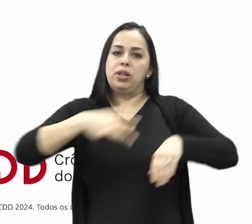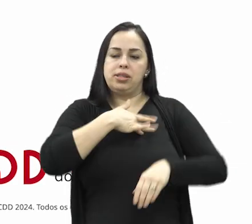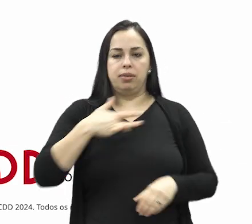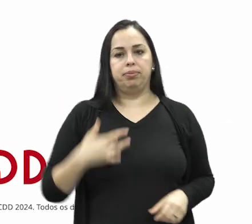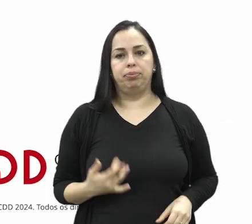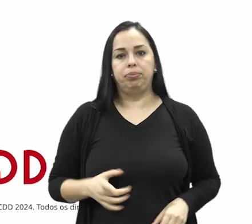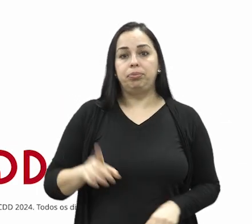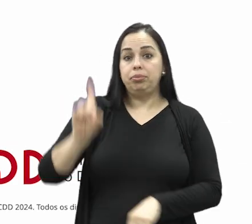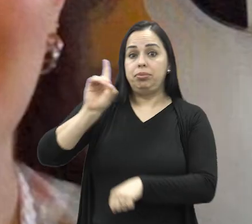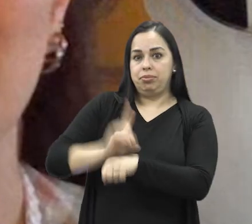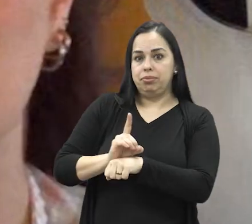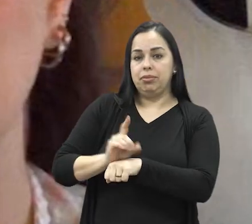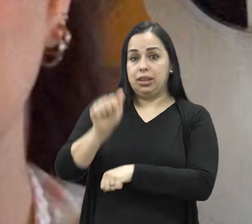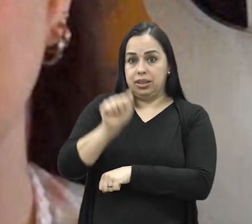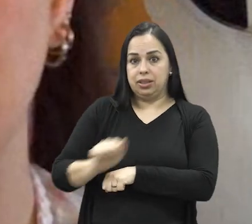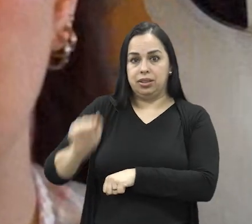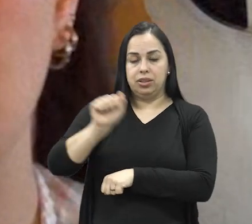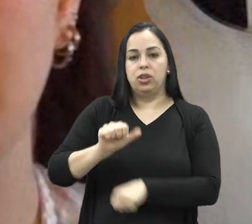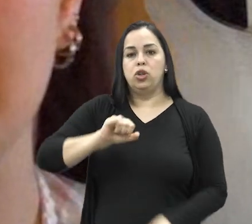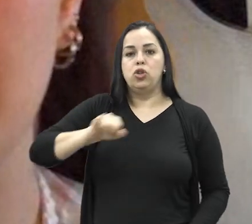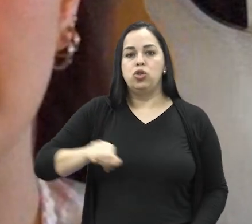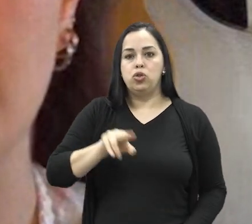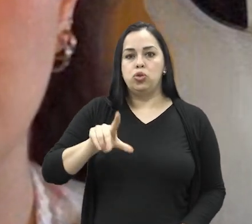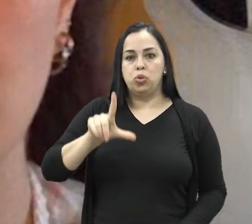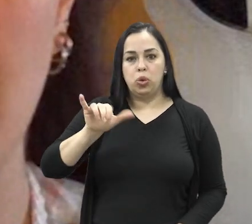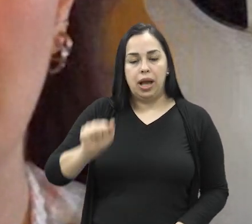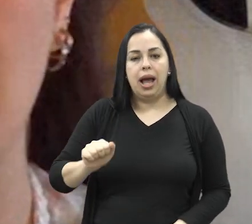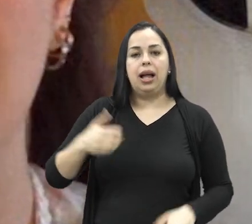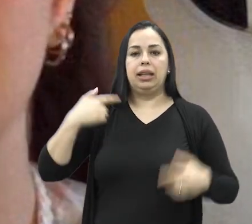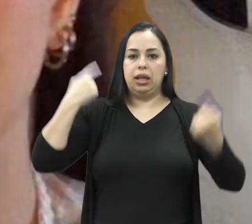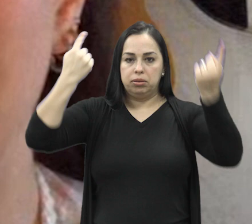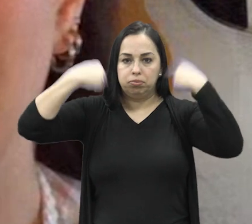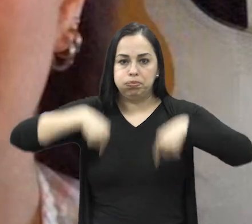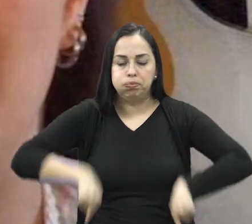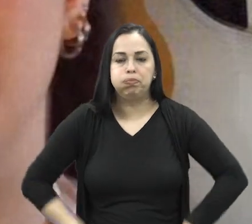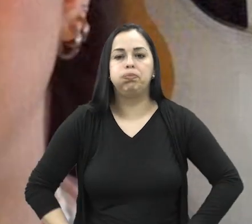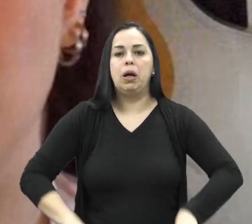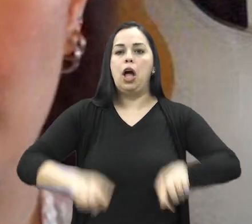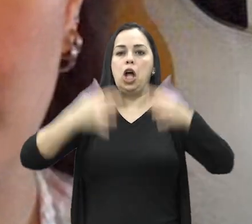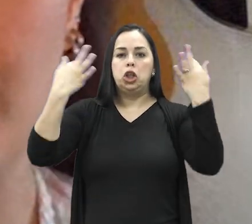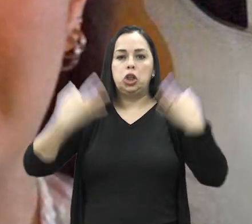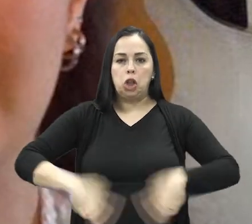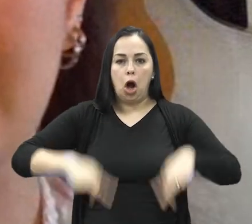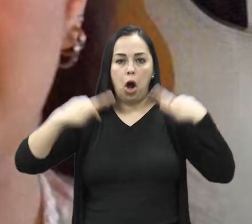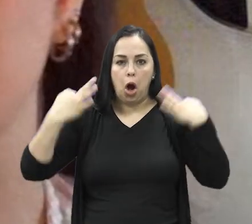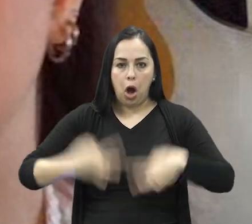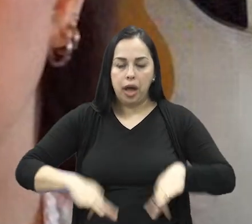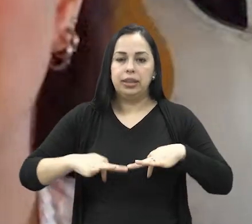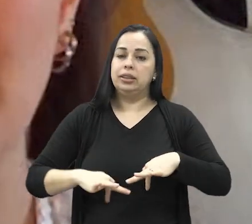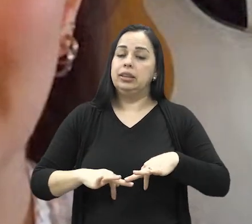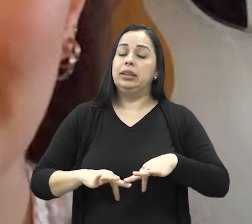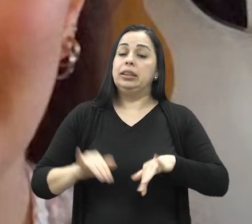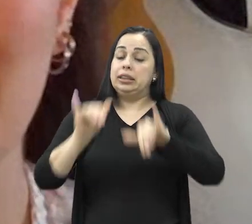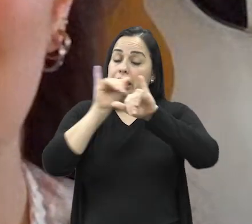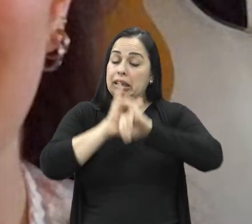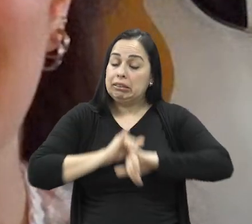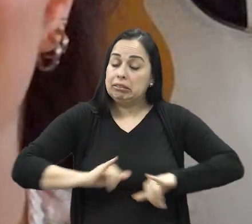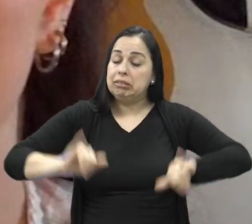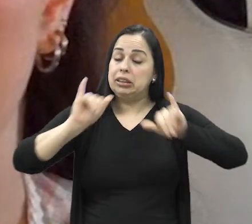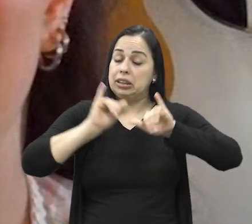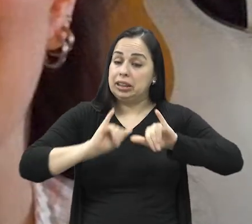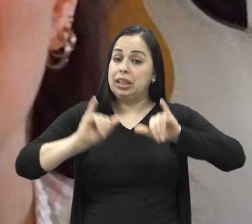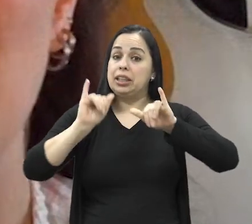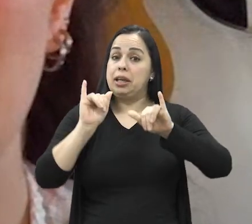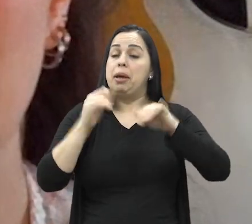necessários com a saúde. Diretora da Associação, Júlia sofre de esclerose múltipla, outra doença crônica, e